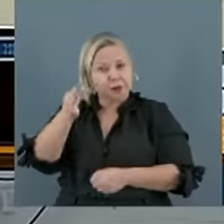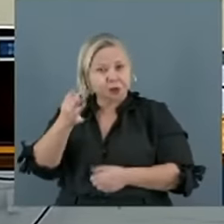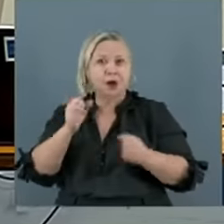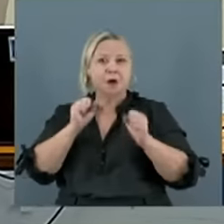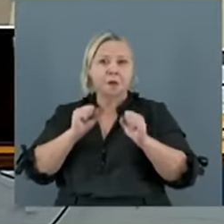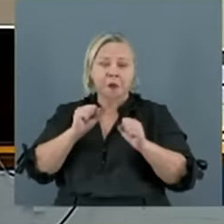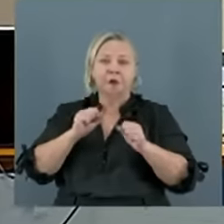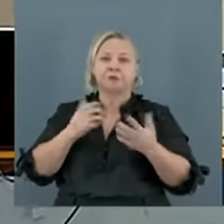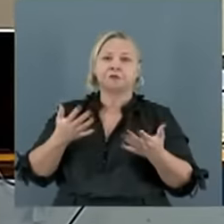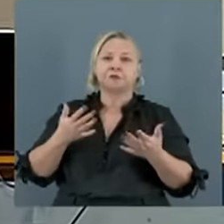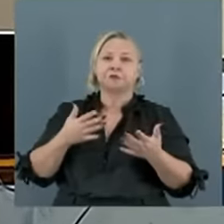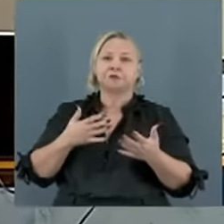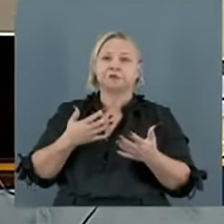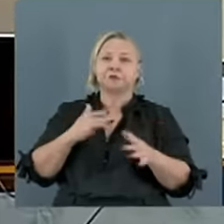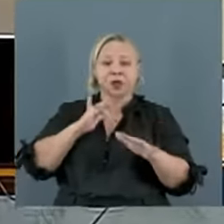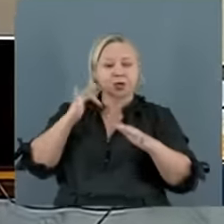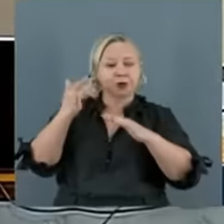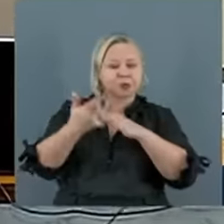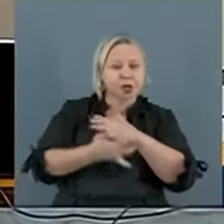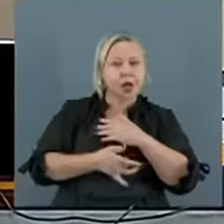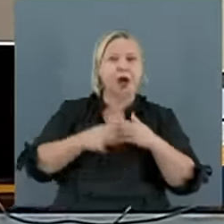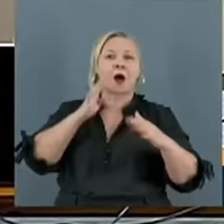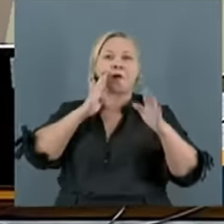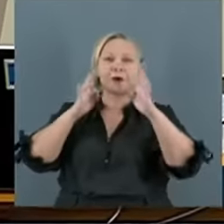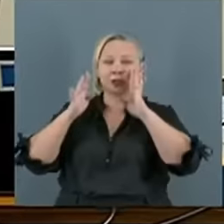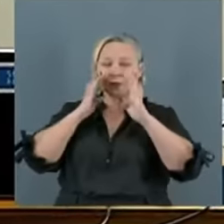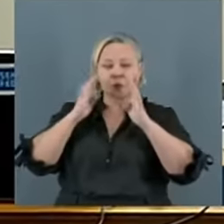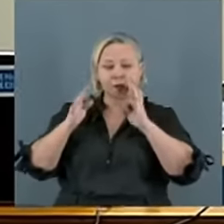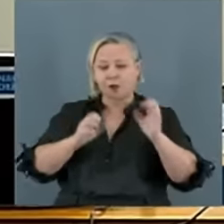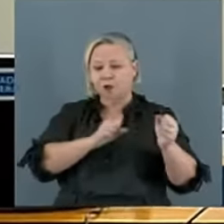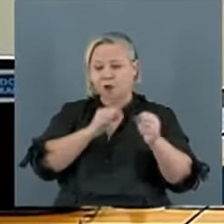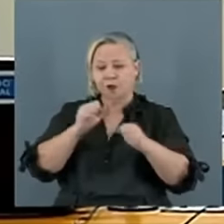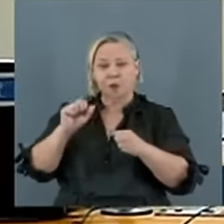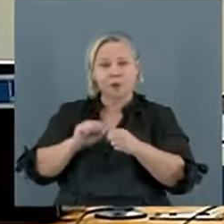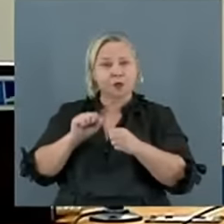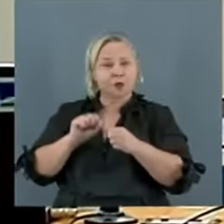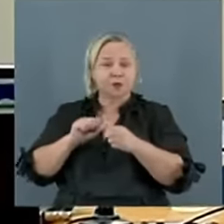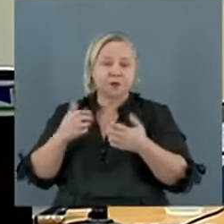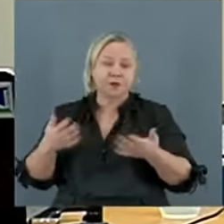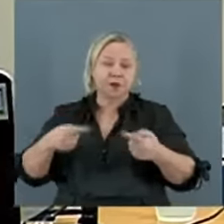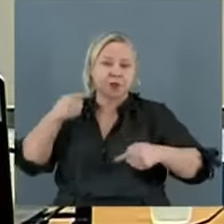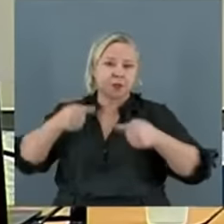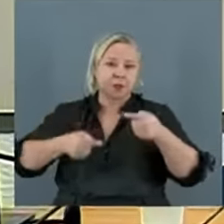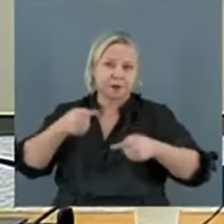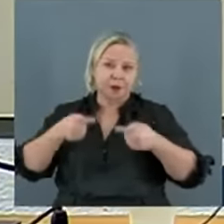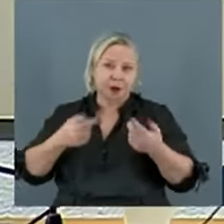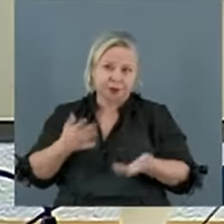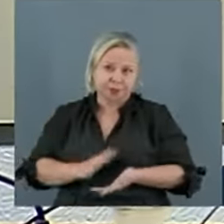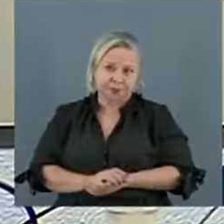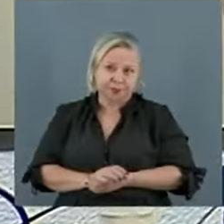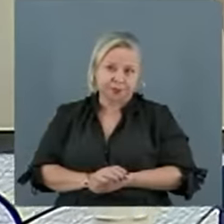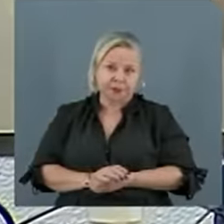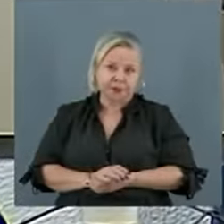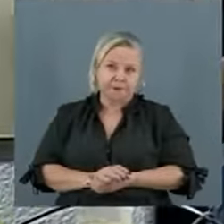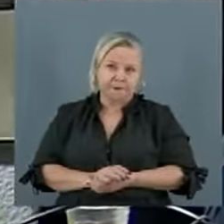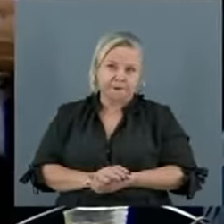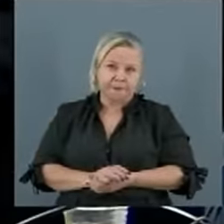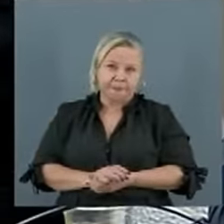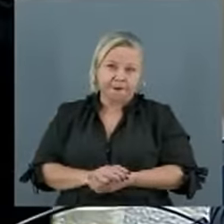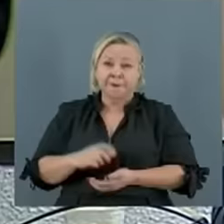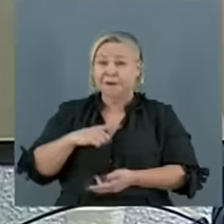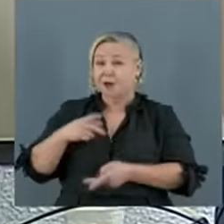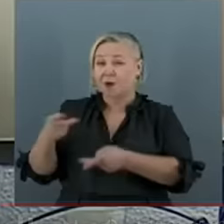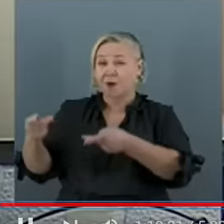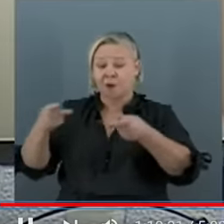rede social, eu vou. Vamos embora. No seu Facebook, no seu Instagram. Eu só tenho que atender 55 convocações e convites do